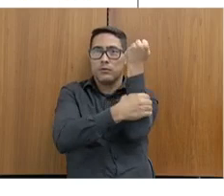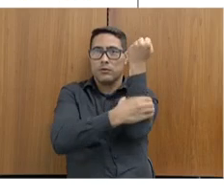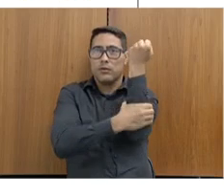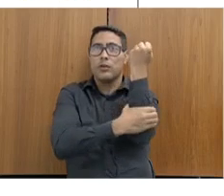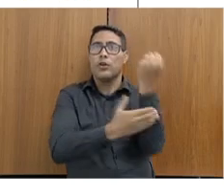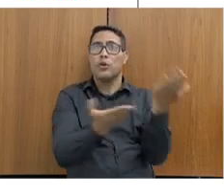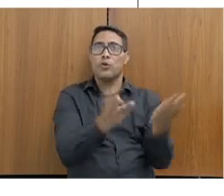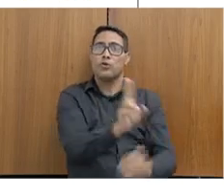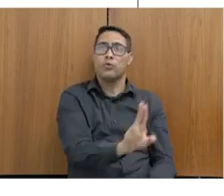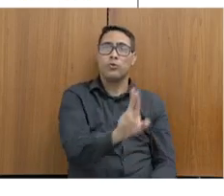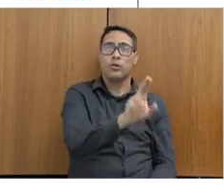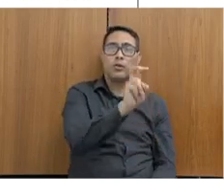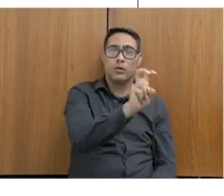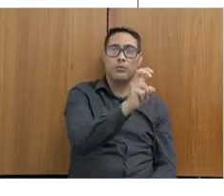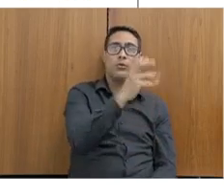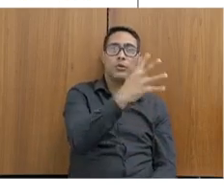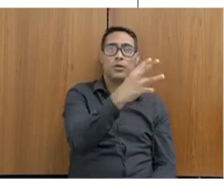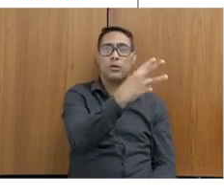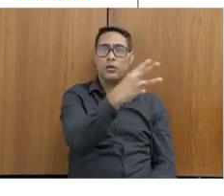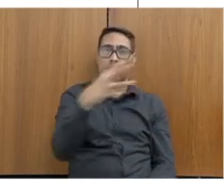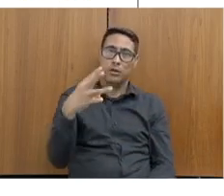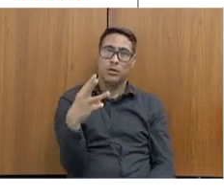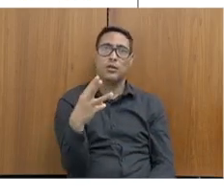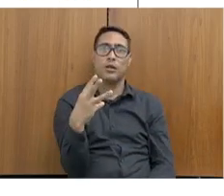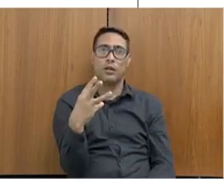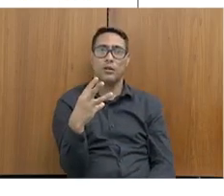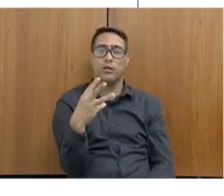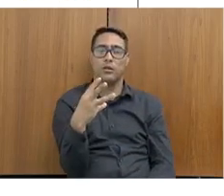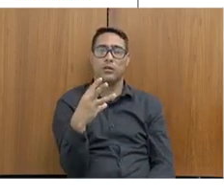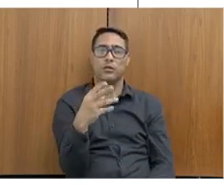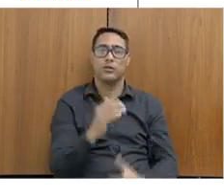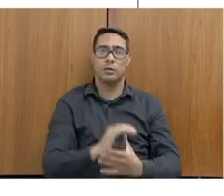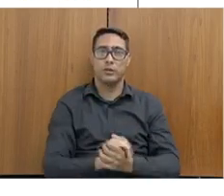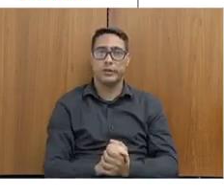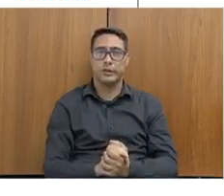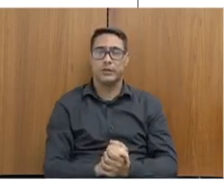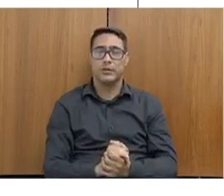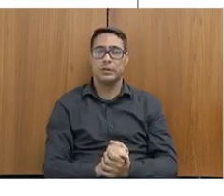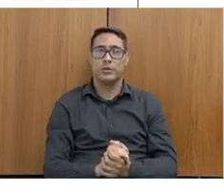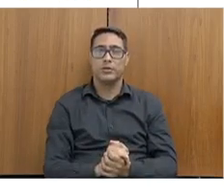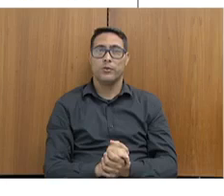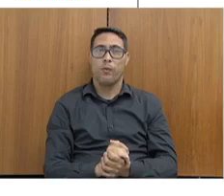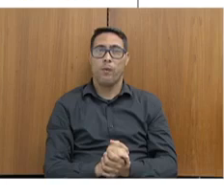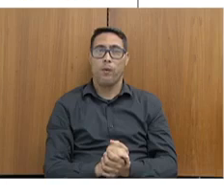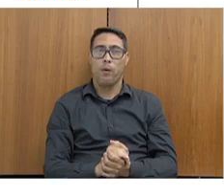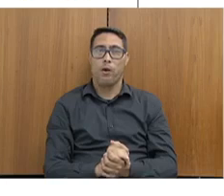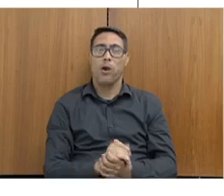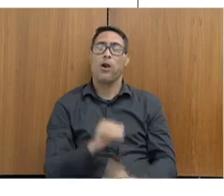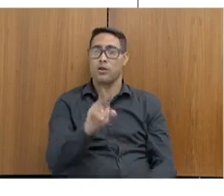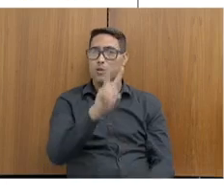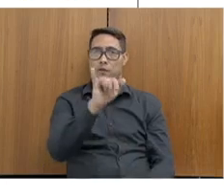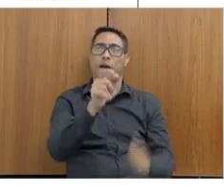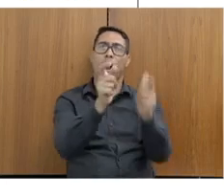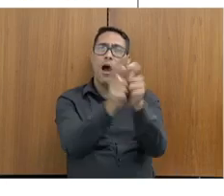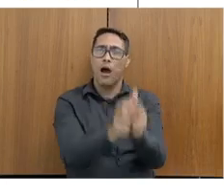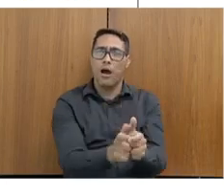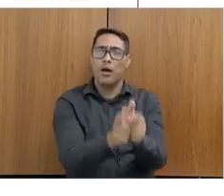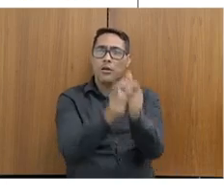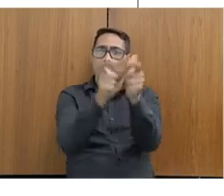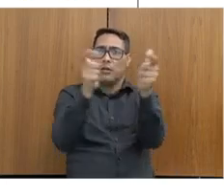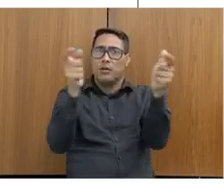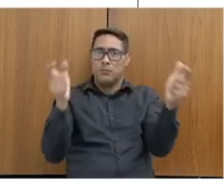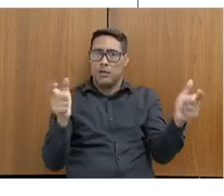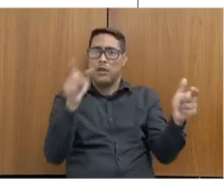5.433. Essas por ser... Deputada, bom dia. Nós vamos ampliar esse monitoramento